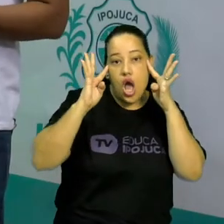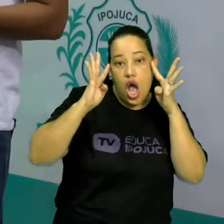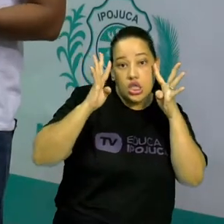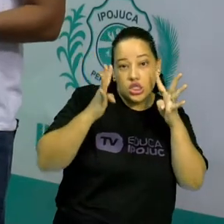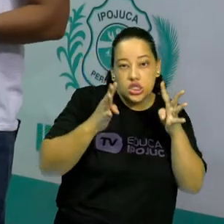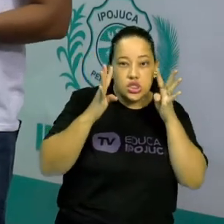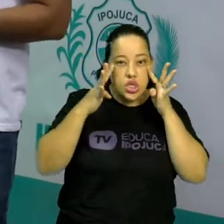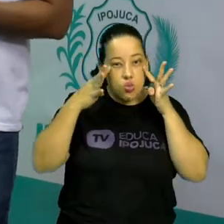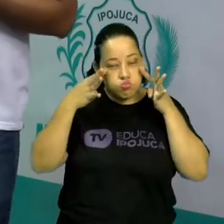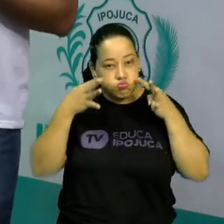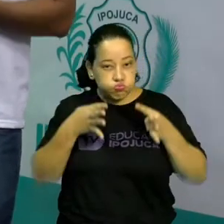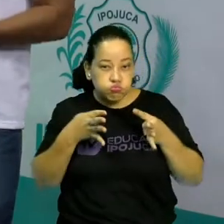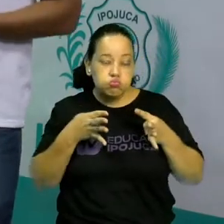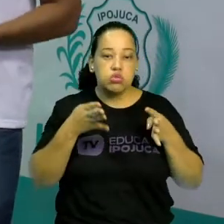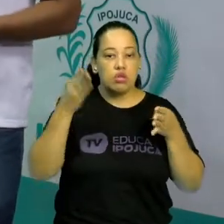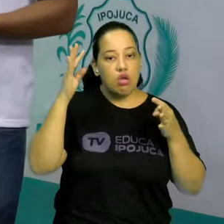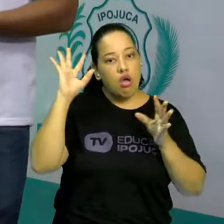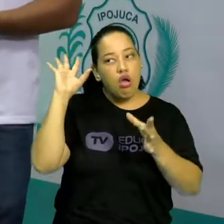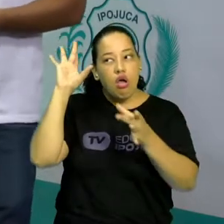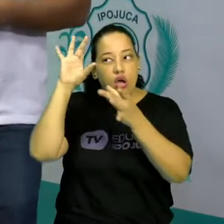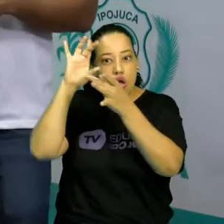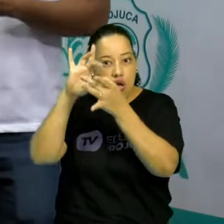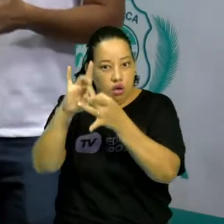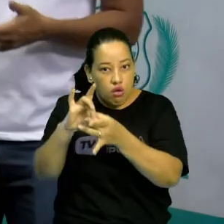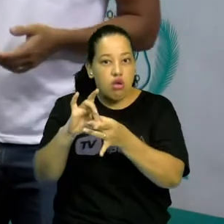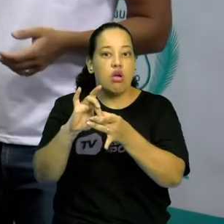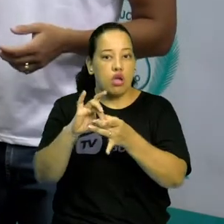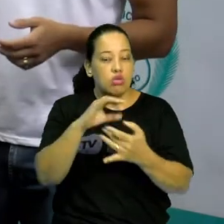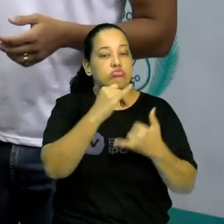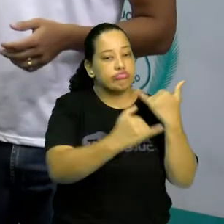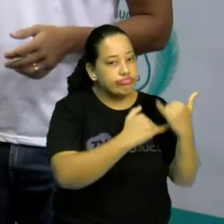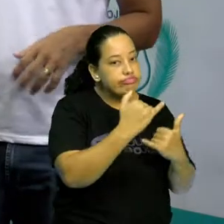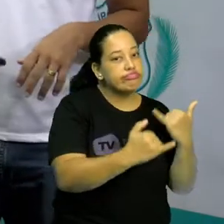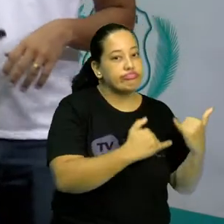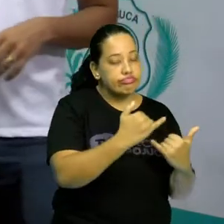muita concentração durante todo o jogo.